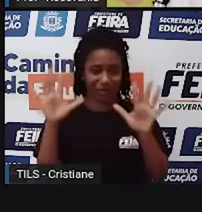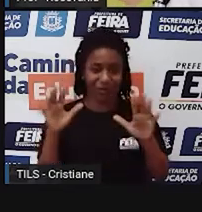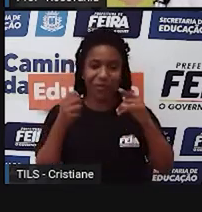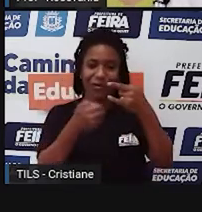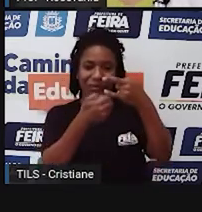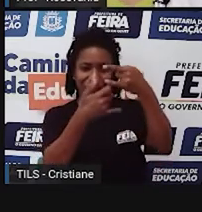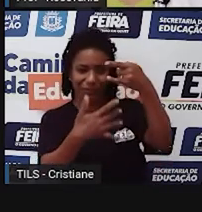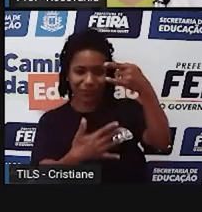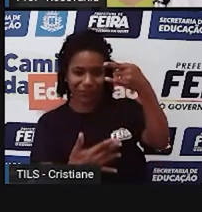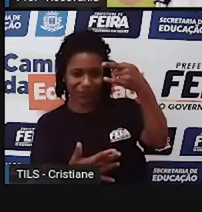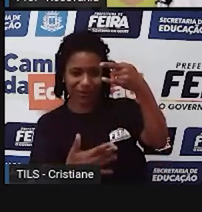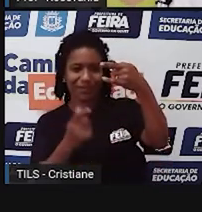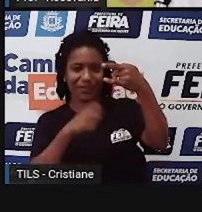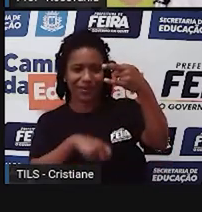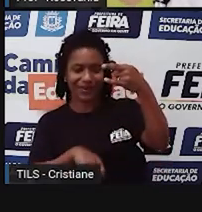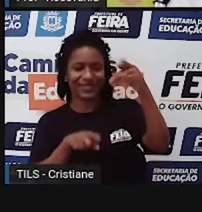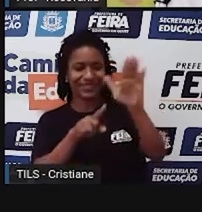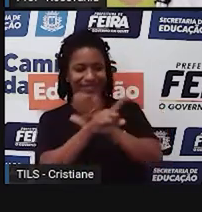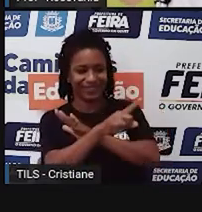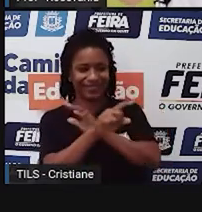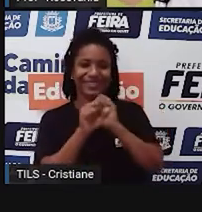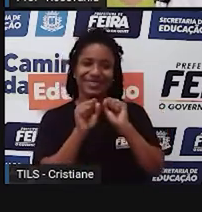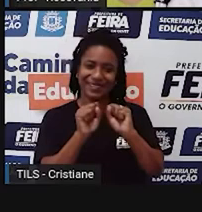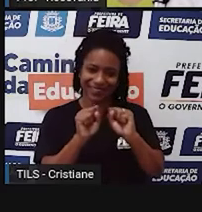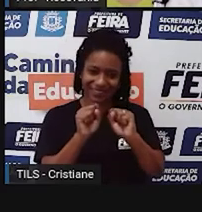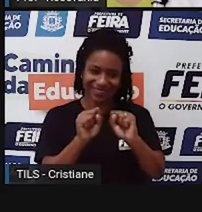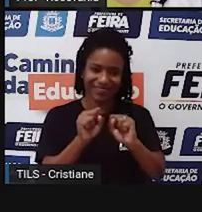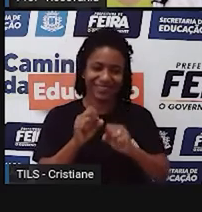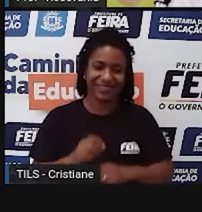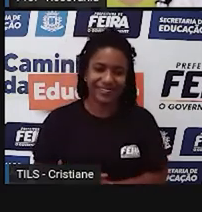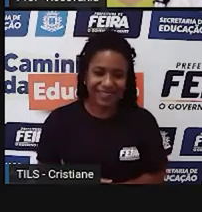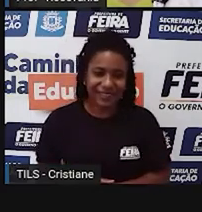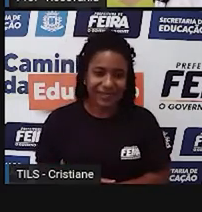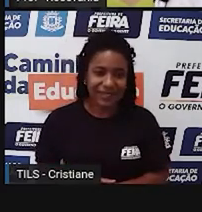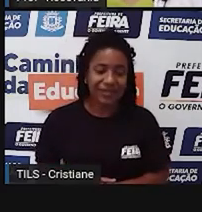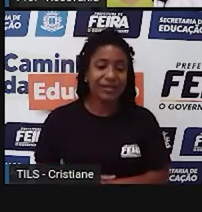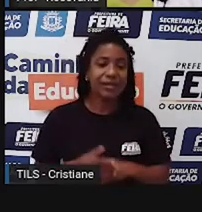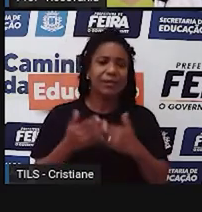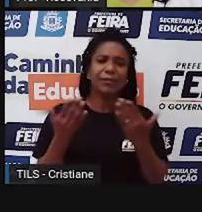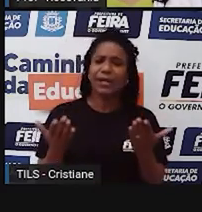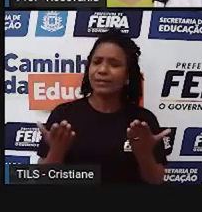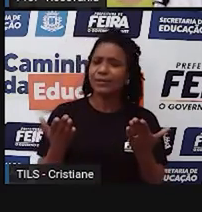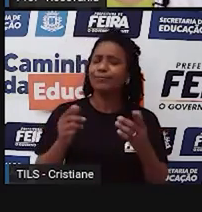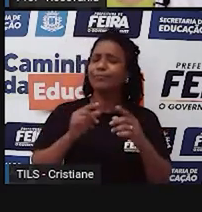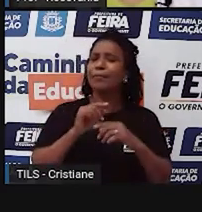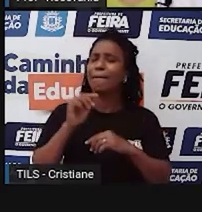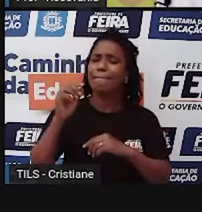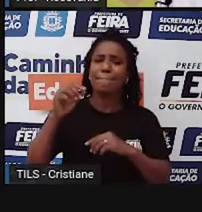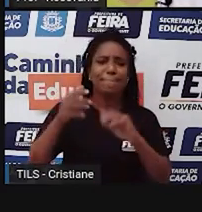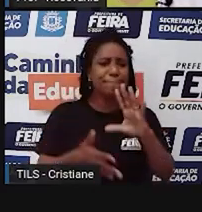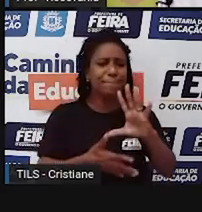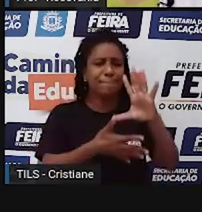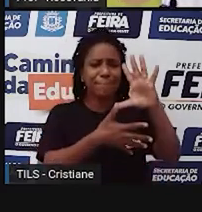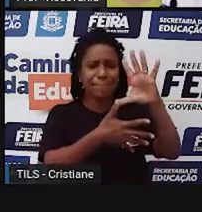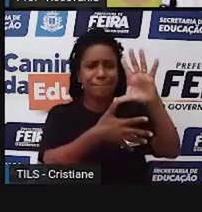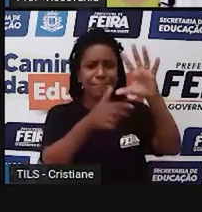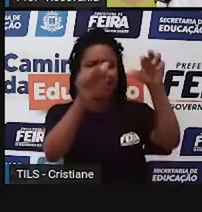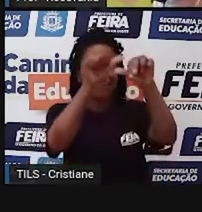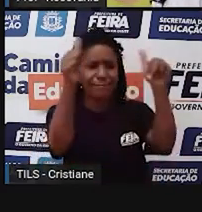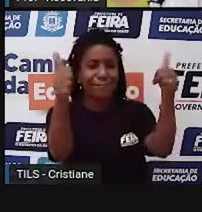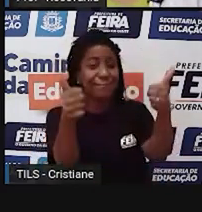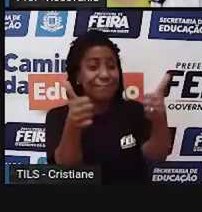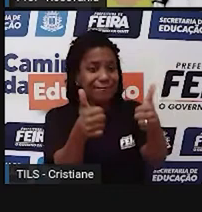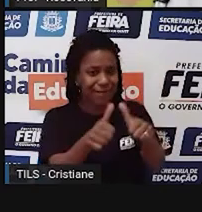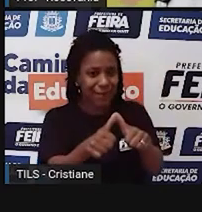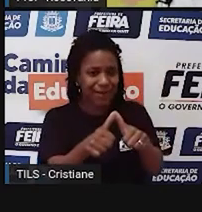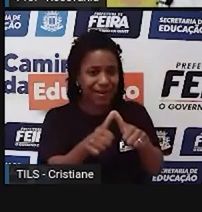né, no nosso canal. Então, o que é mapa? Já que a geografia está o tempo todo, né, o mapa e